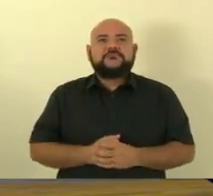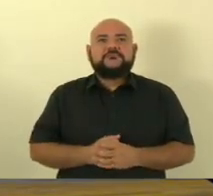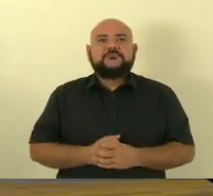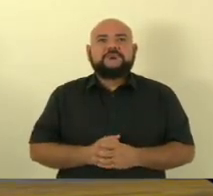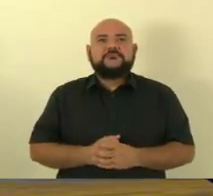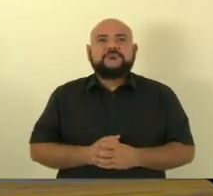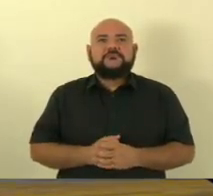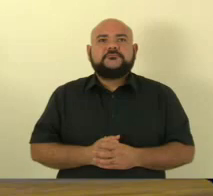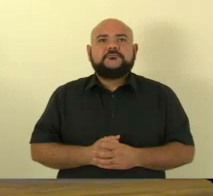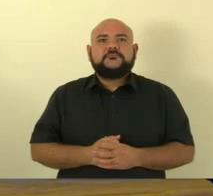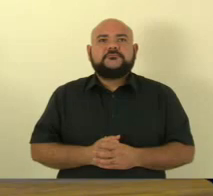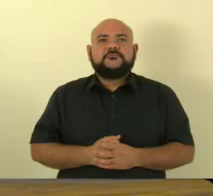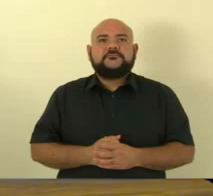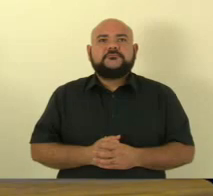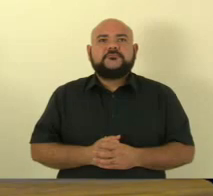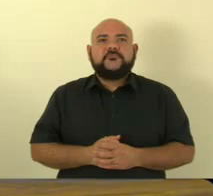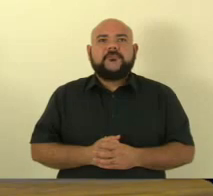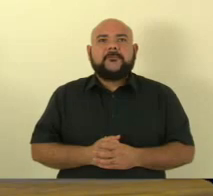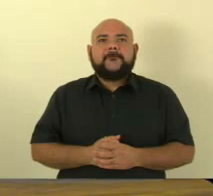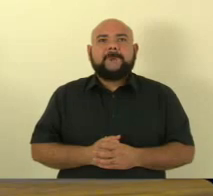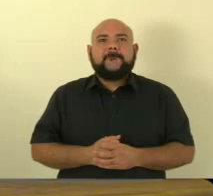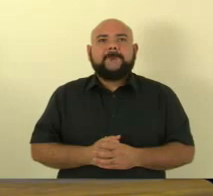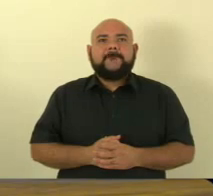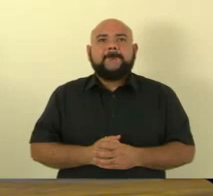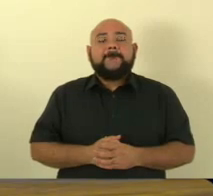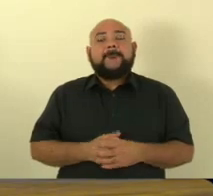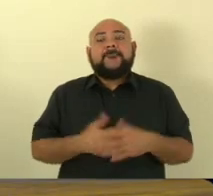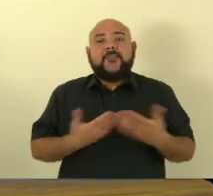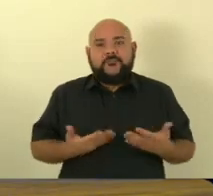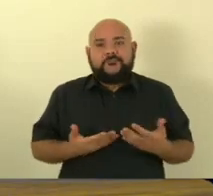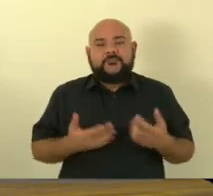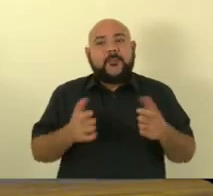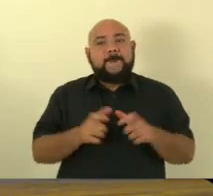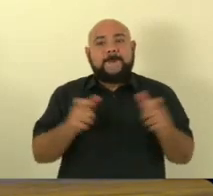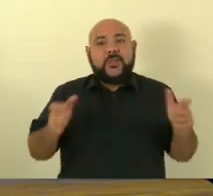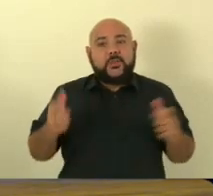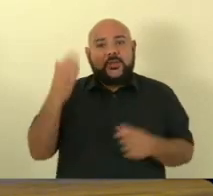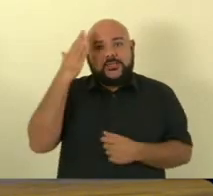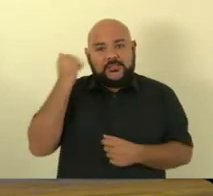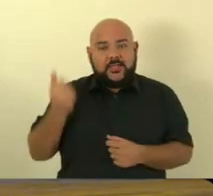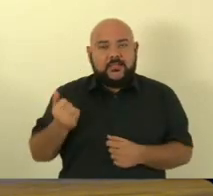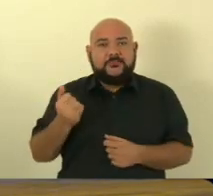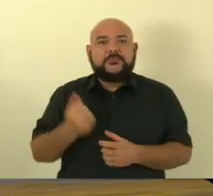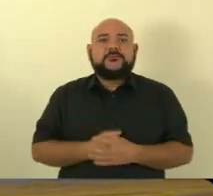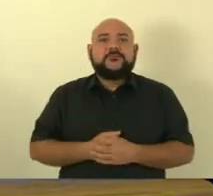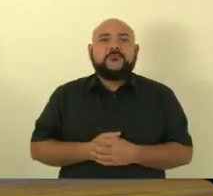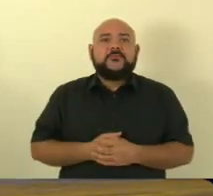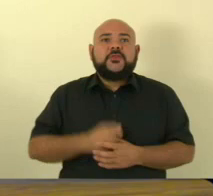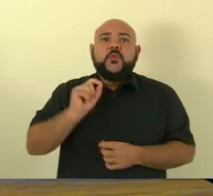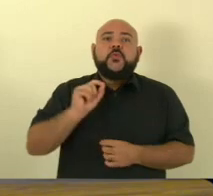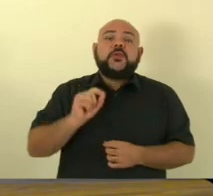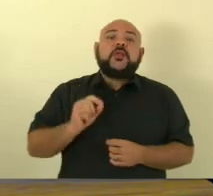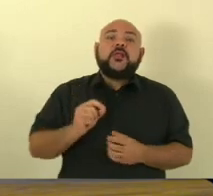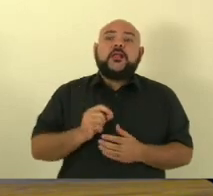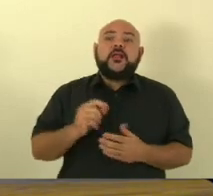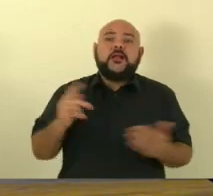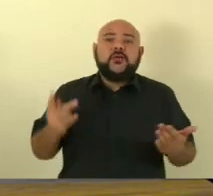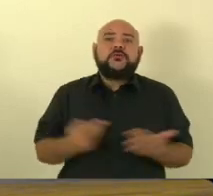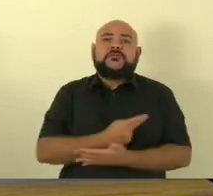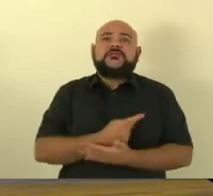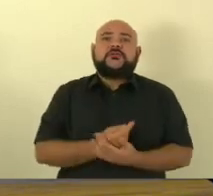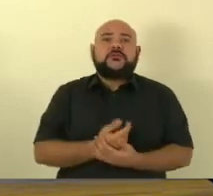Acho que a grande maioria já sabe o quão nos últimos anos eu tenho estudado